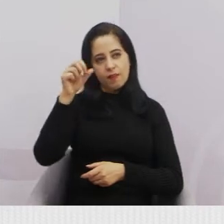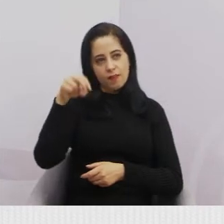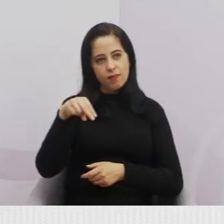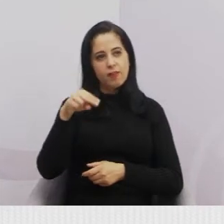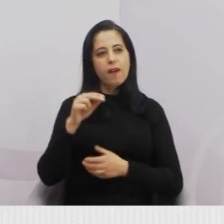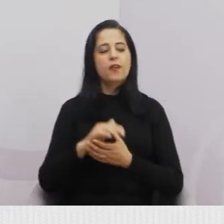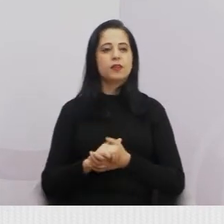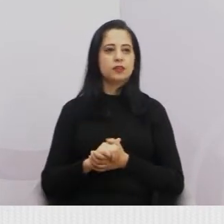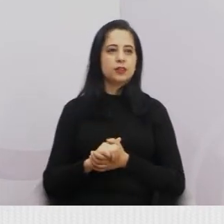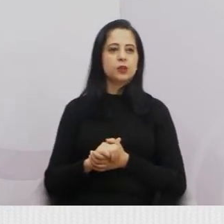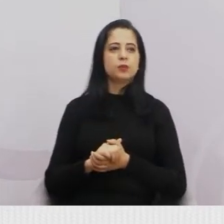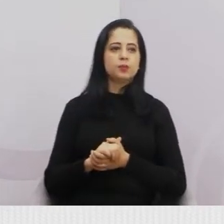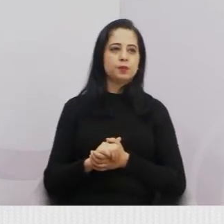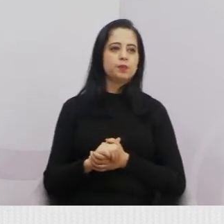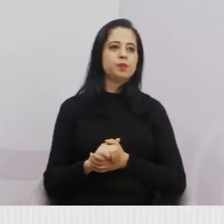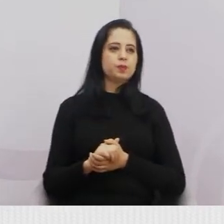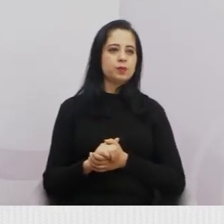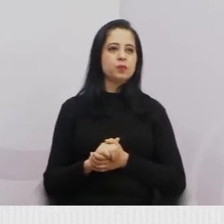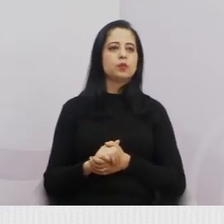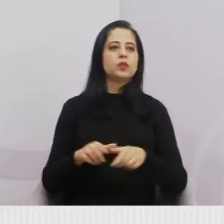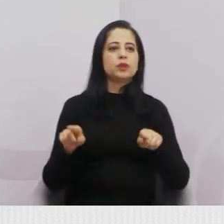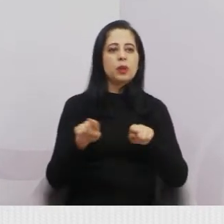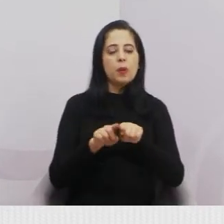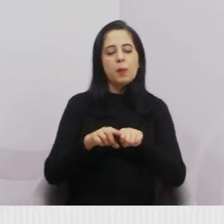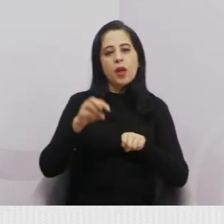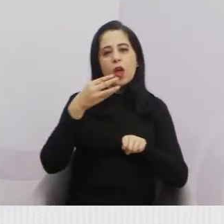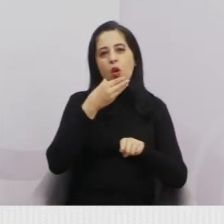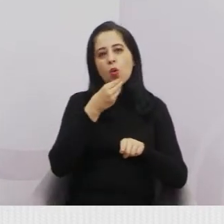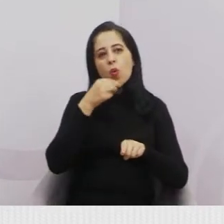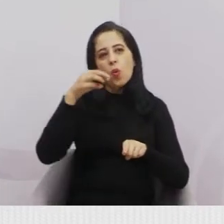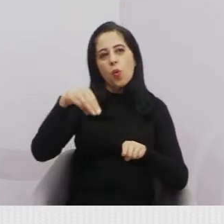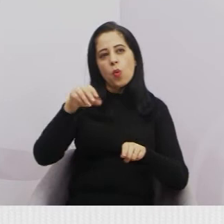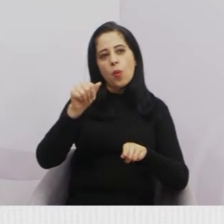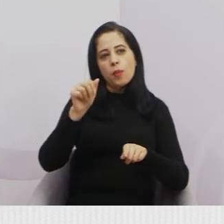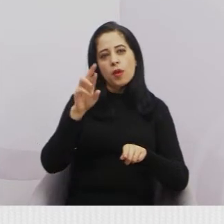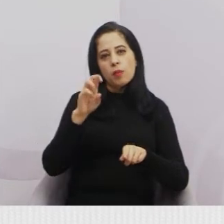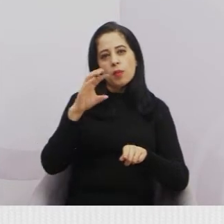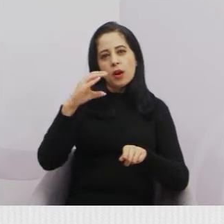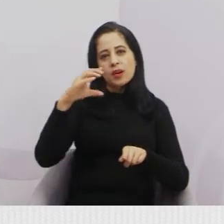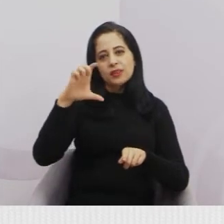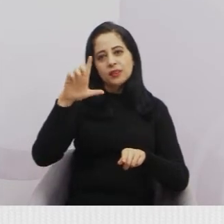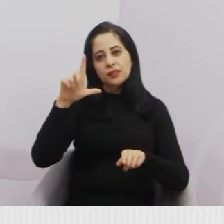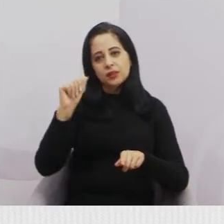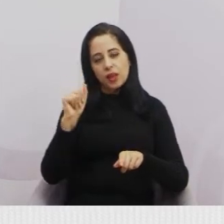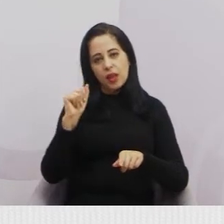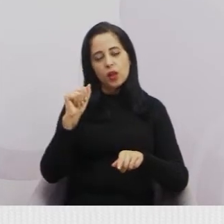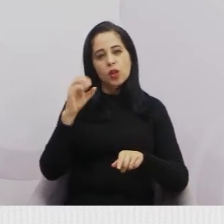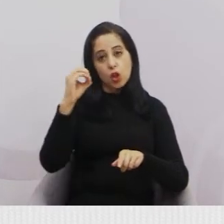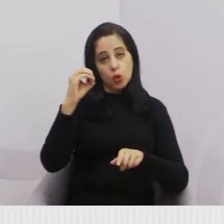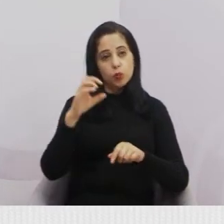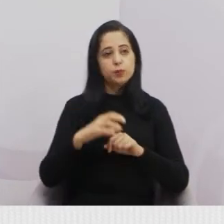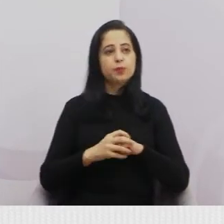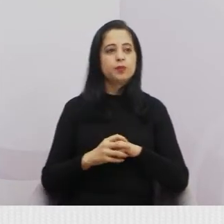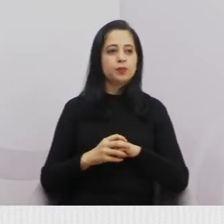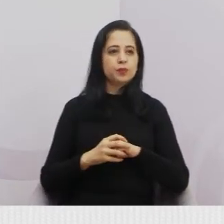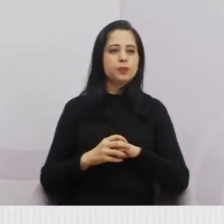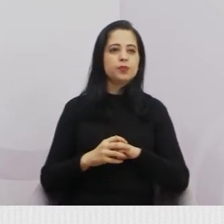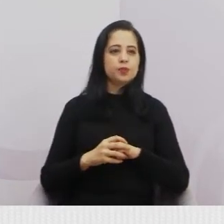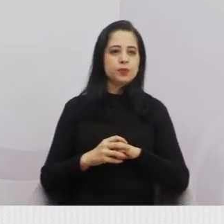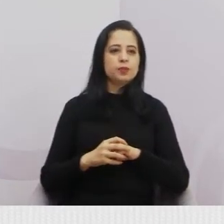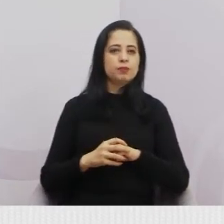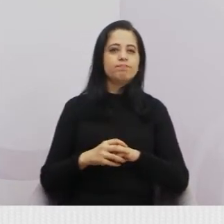relações institucionais. O Marcelo, que é diretor de sinalização e segurança viária, que nos